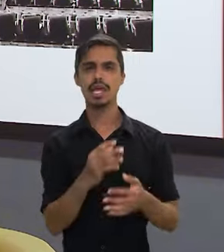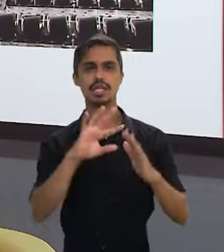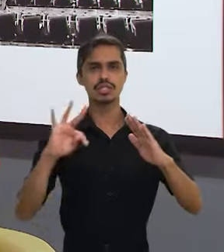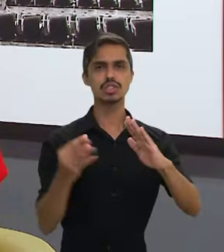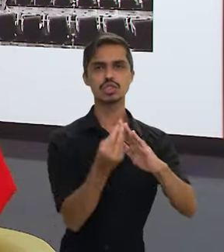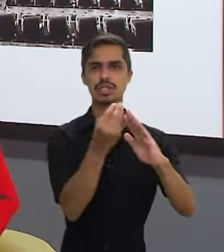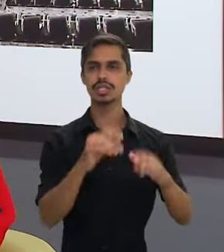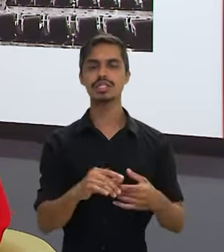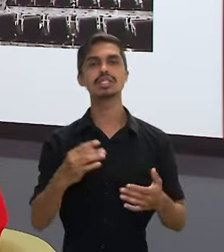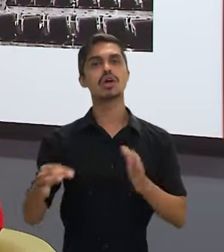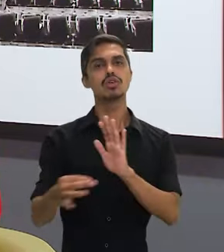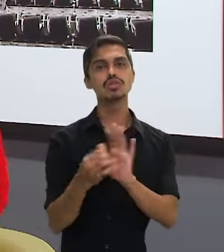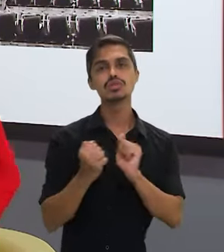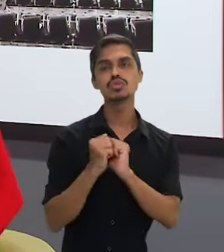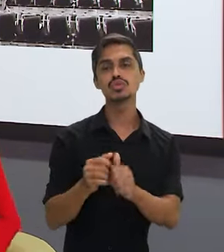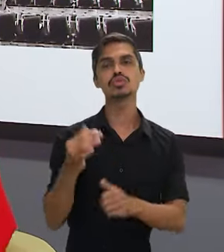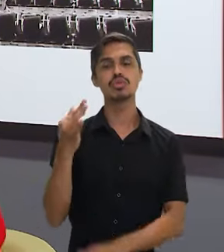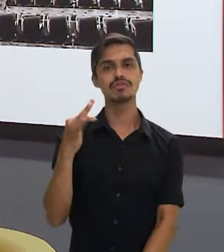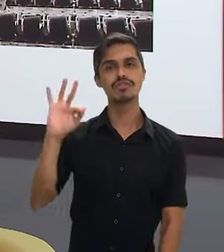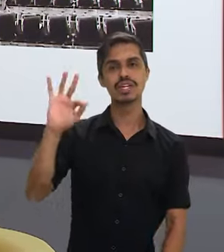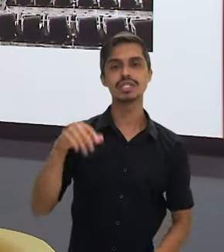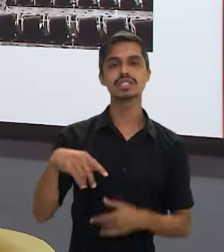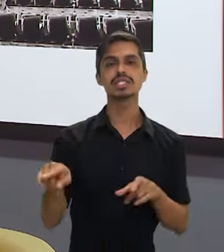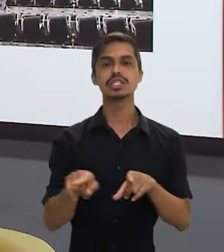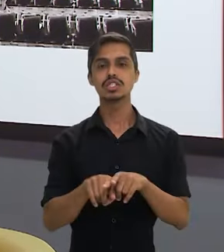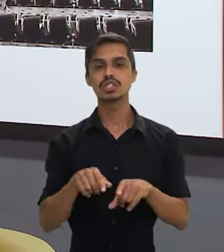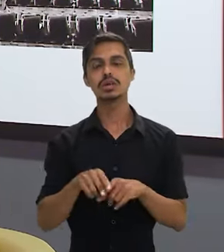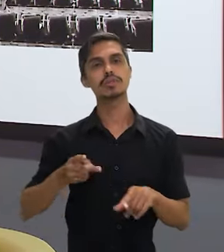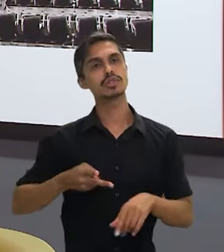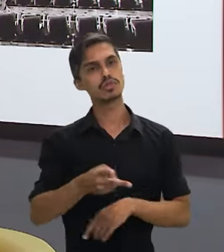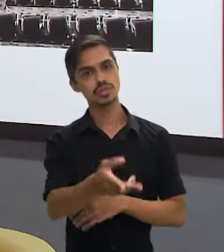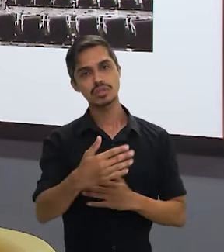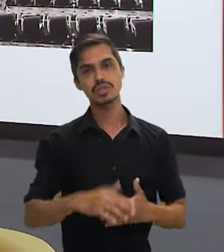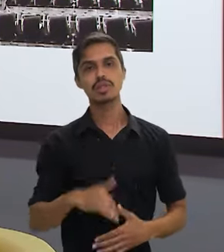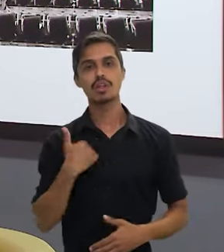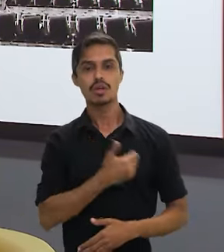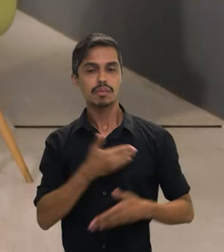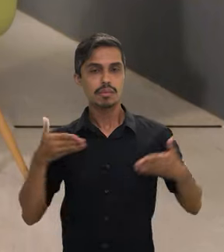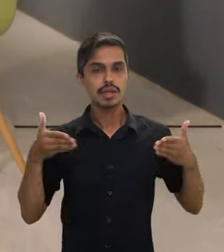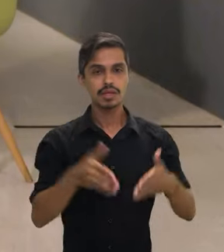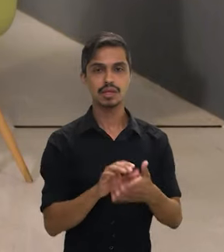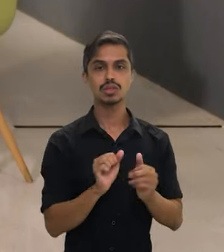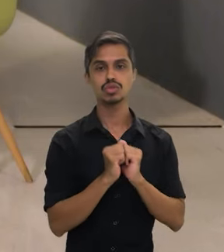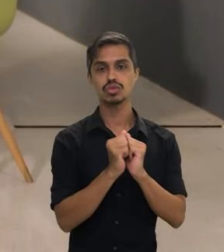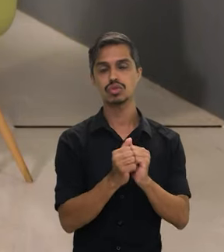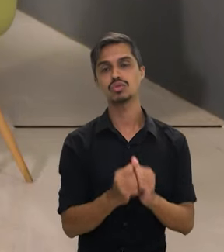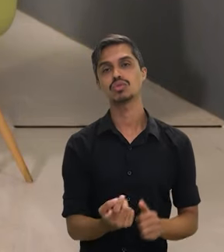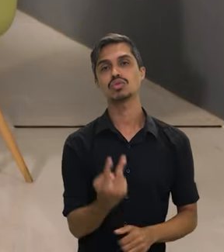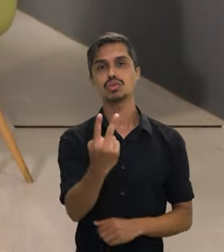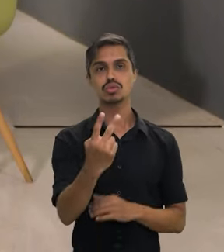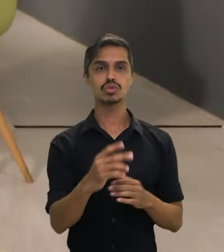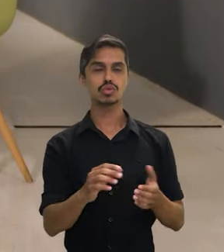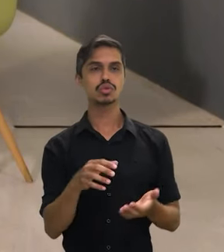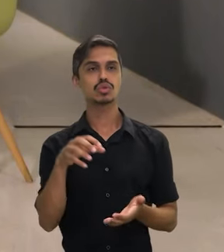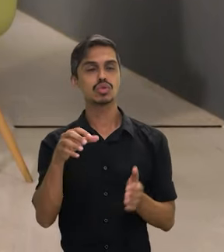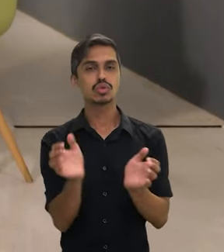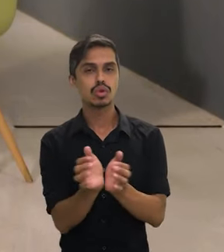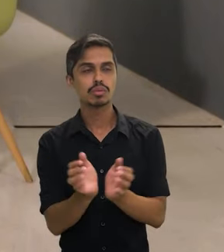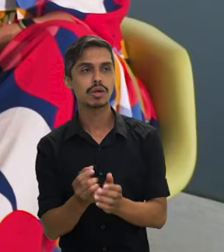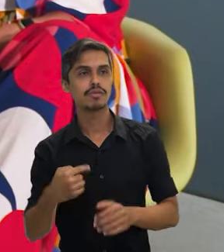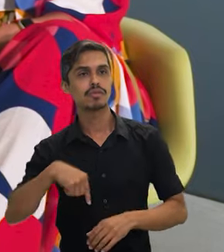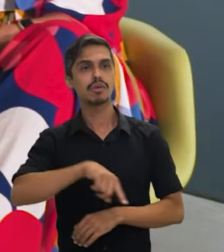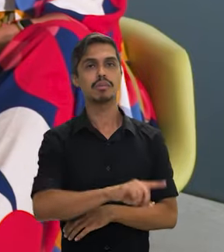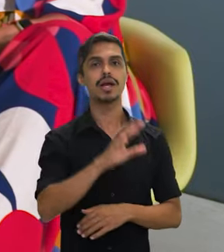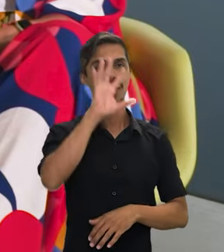marcante também assinar esse acordo com França e estamos dando continuidade, mas participamos também das duas comitivas, com o presidente Lula para a